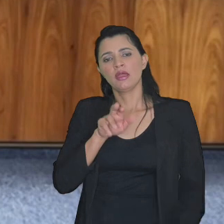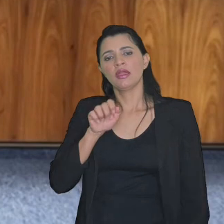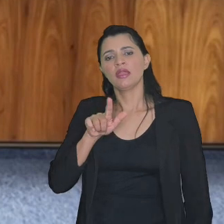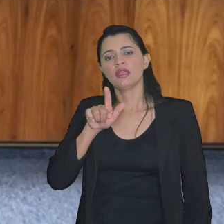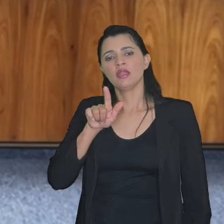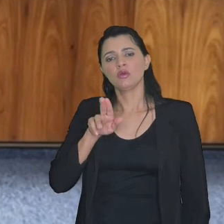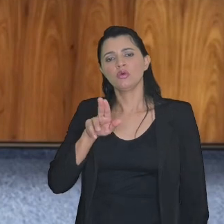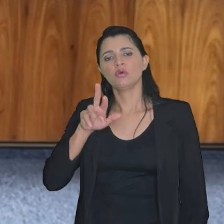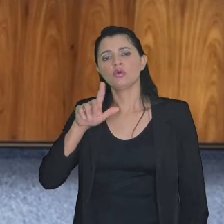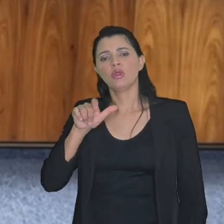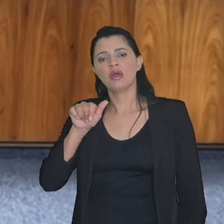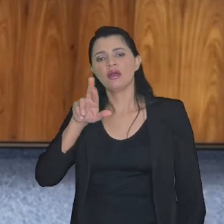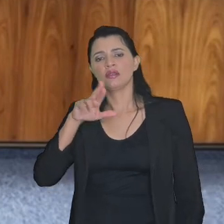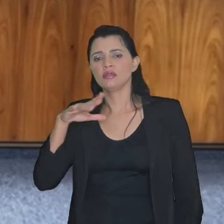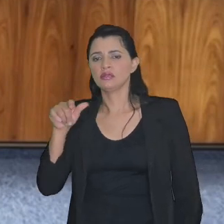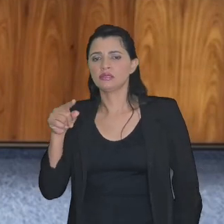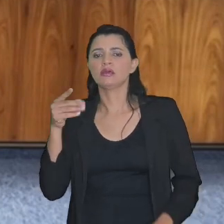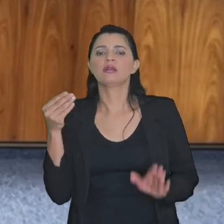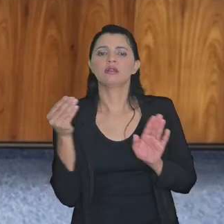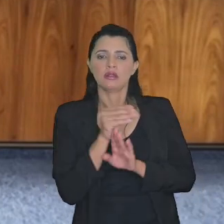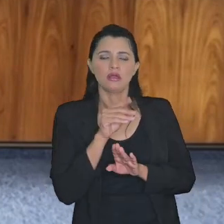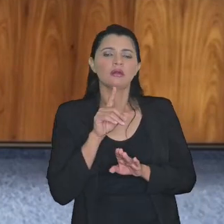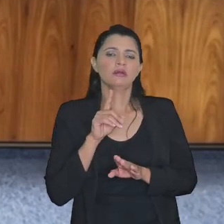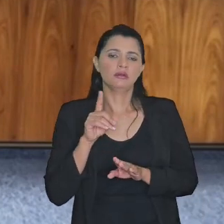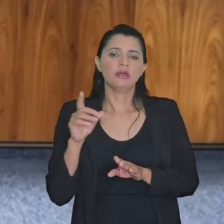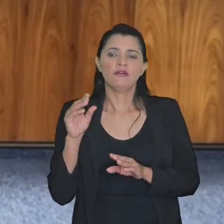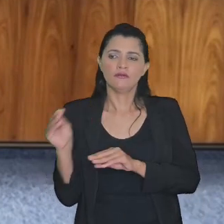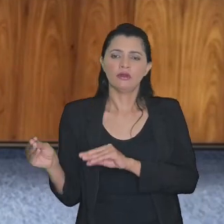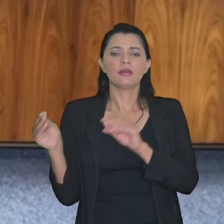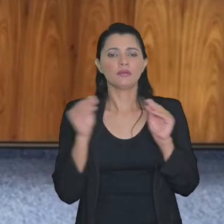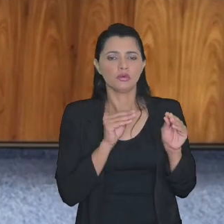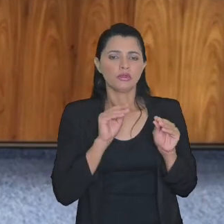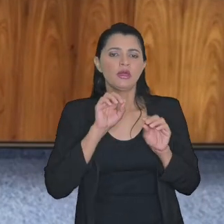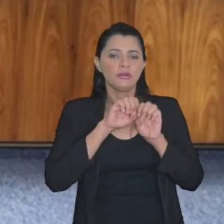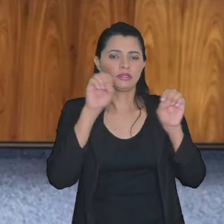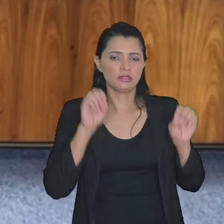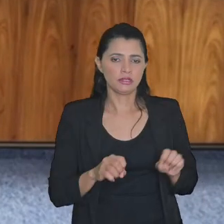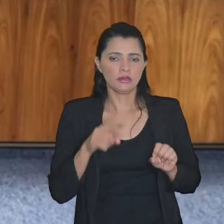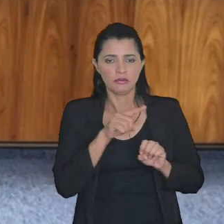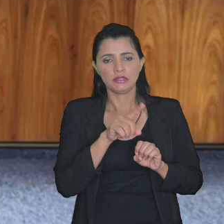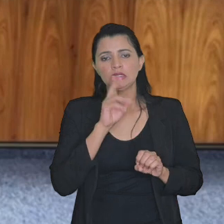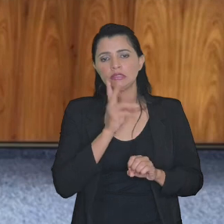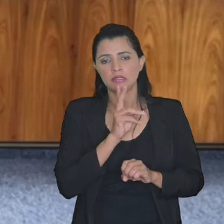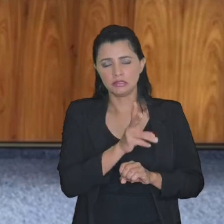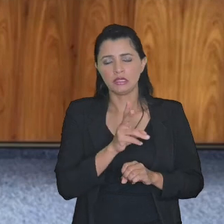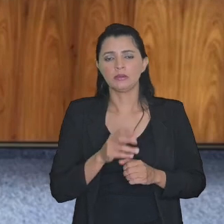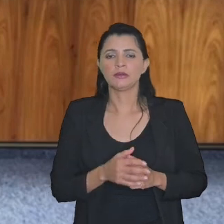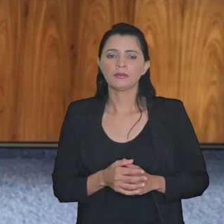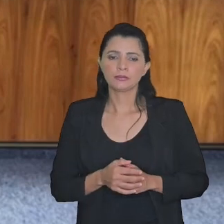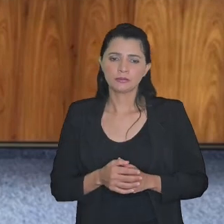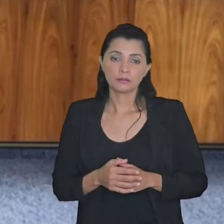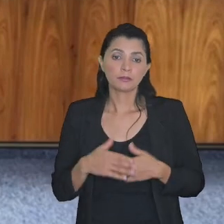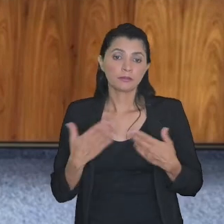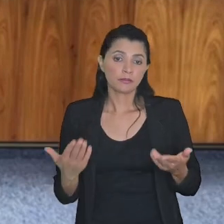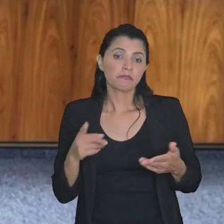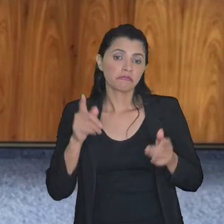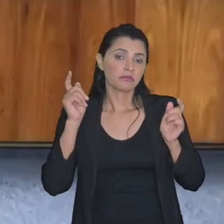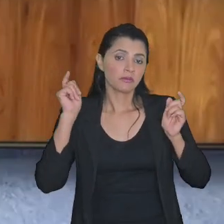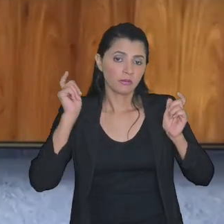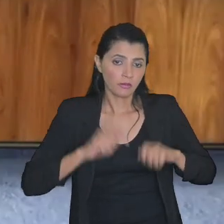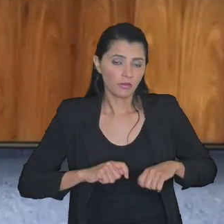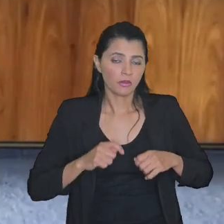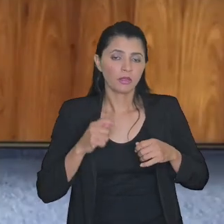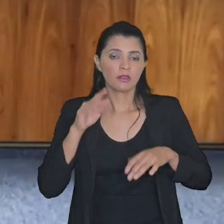é só a certidão que ainda está via ECAC que em breve migra para o regularize também regularize já então vai ser